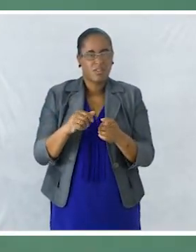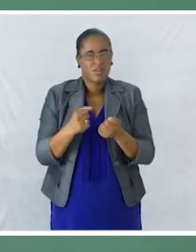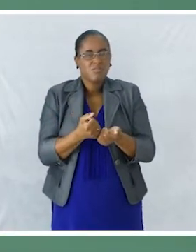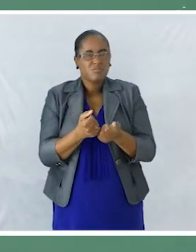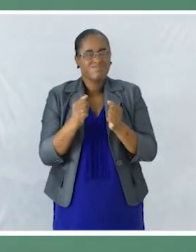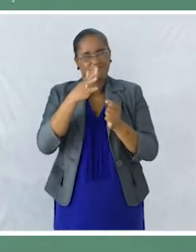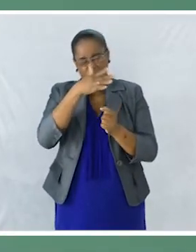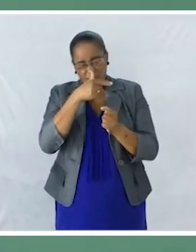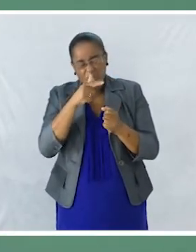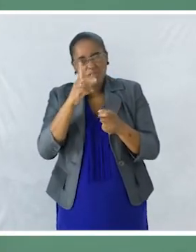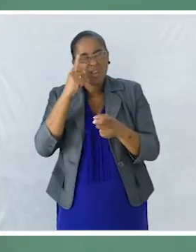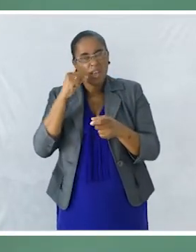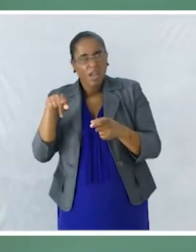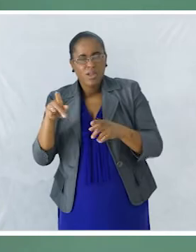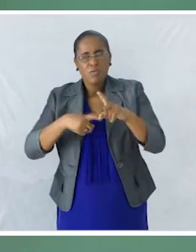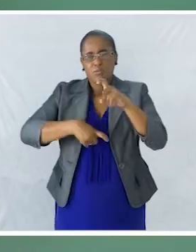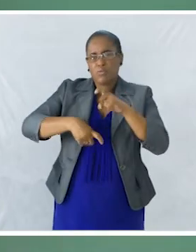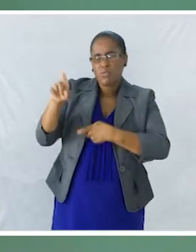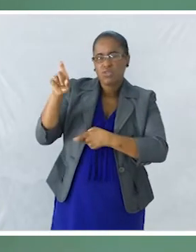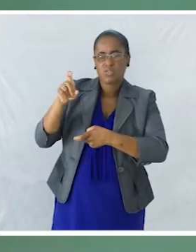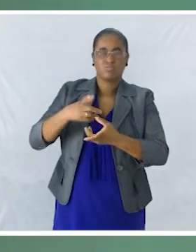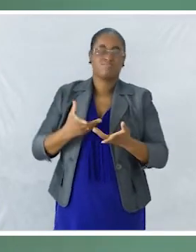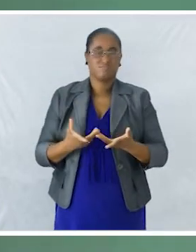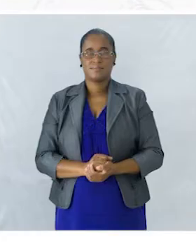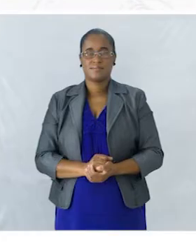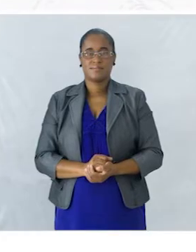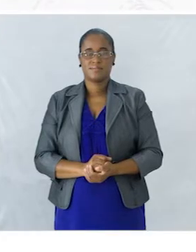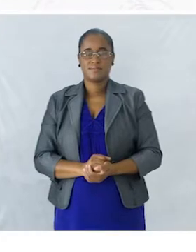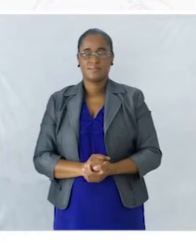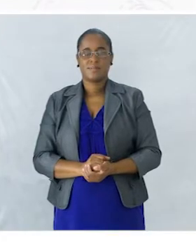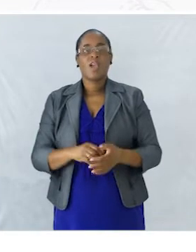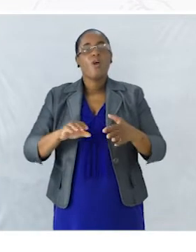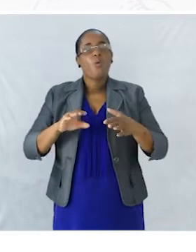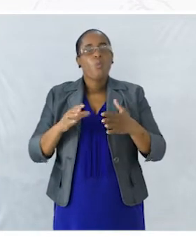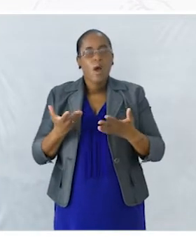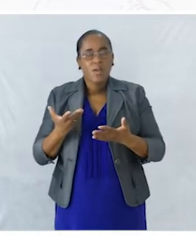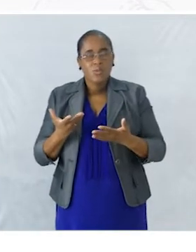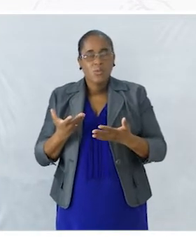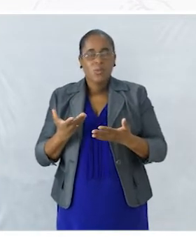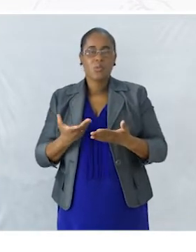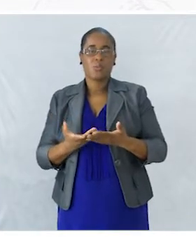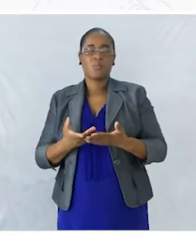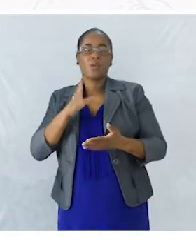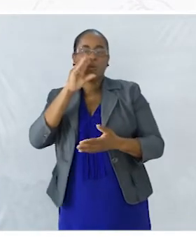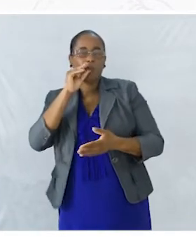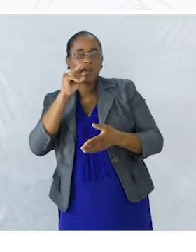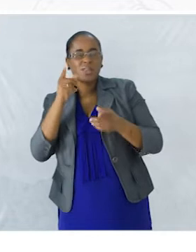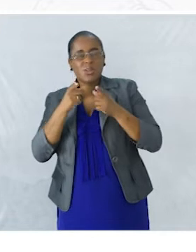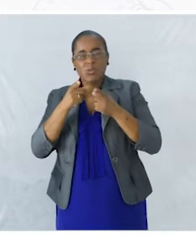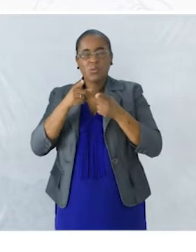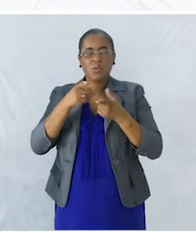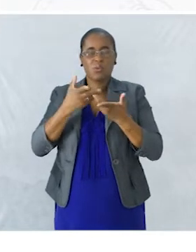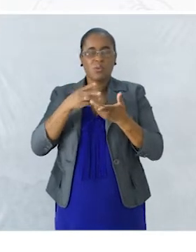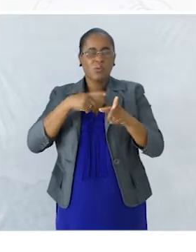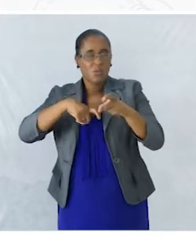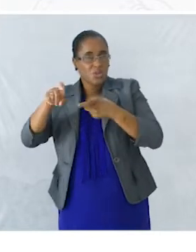Fugiu O patinho resolveu fugir Quando o patinho fugiu A vida não foi fácil